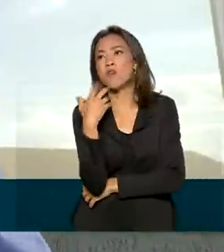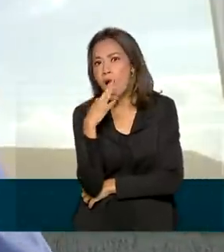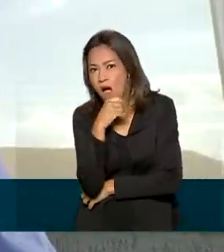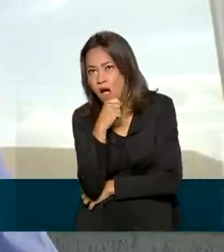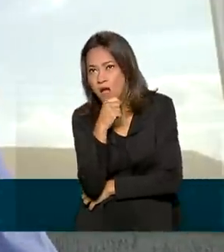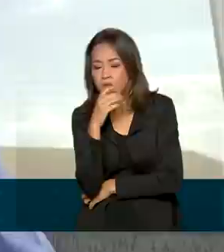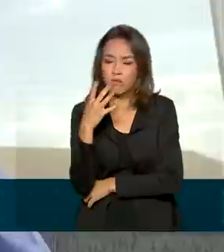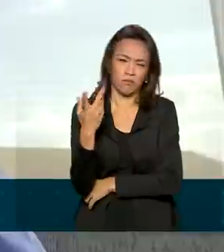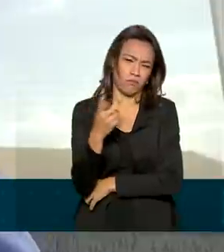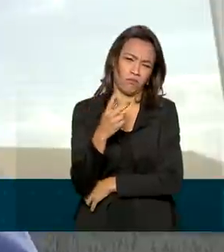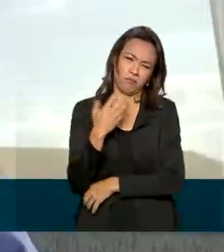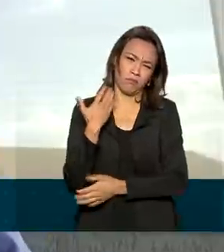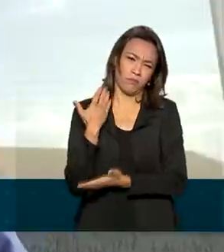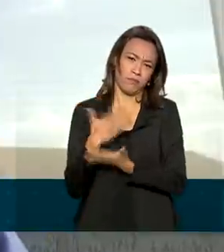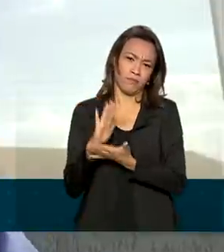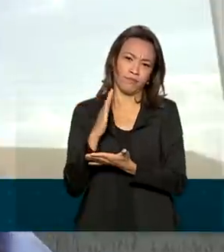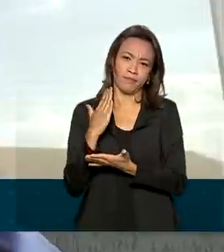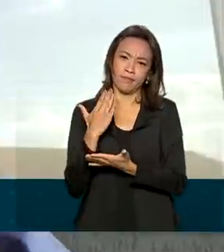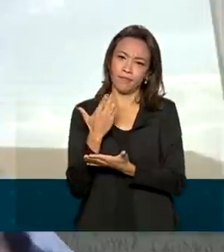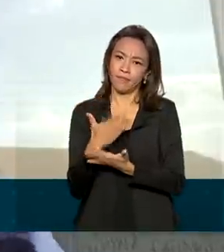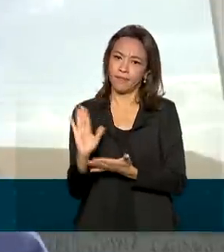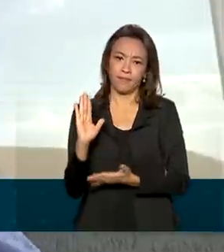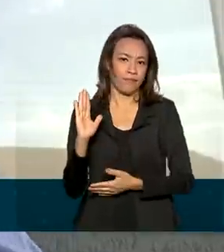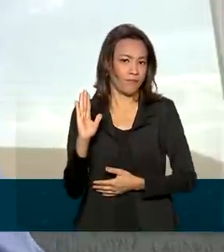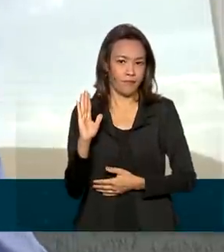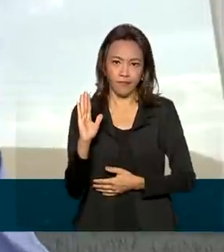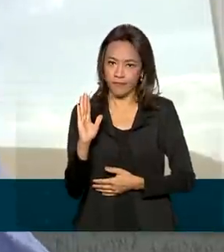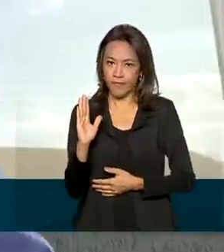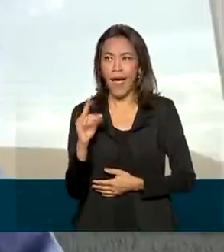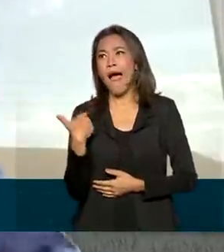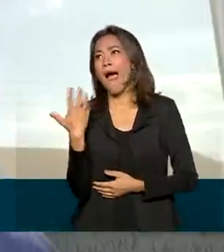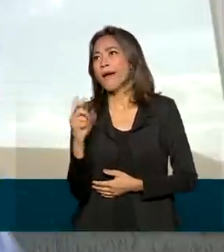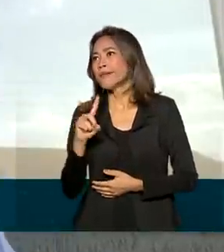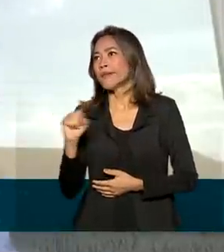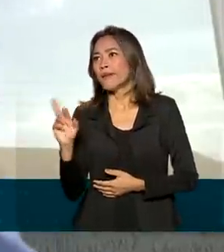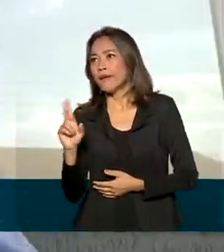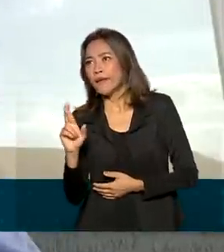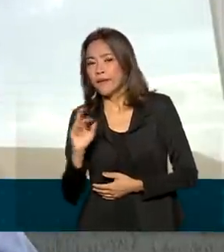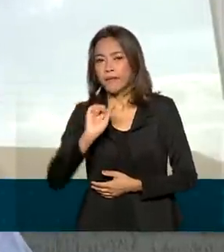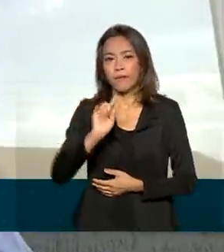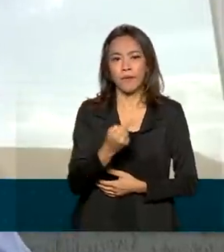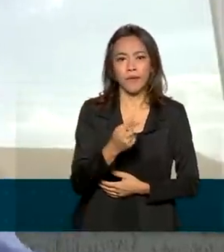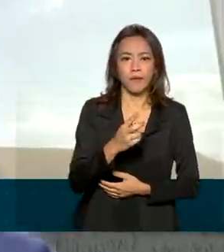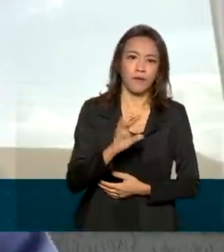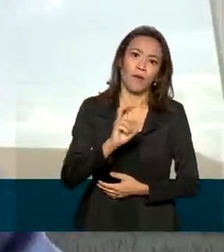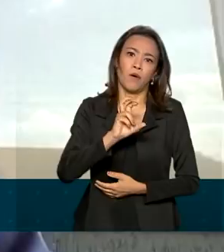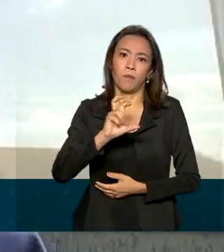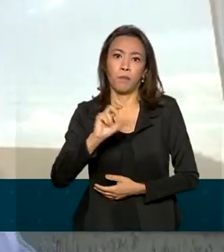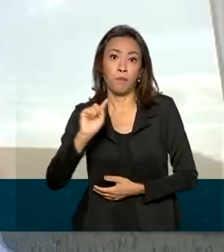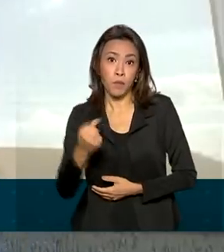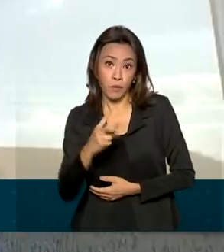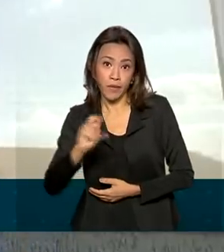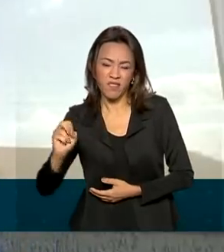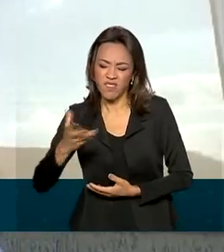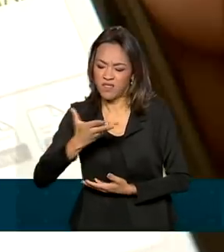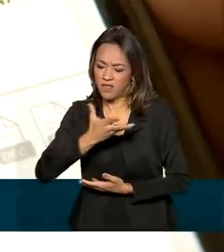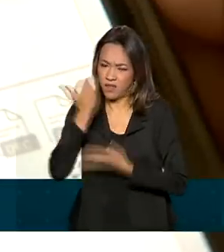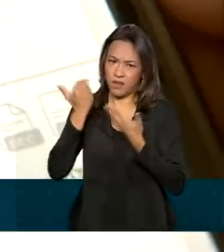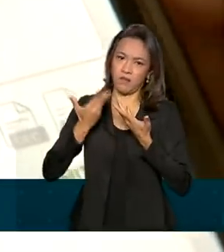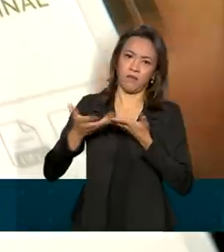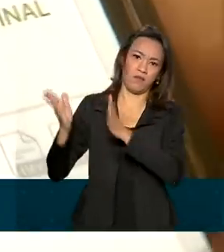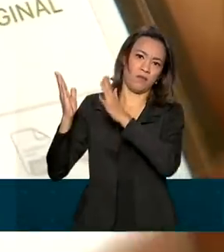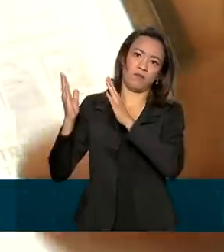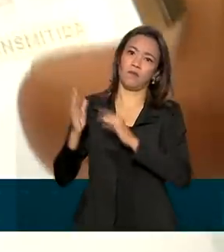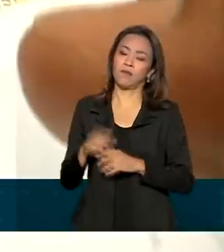o depósito em conta corrente R$ 100, ou R$.000, ou R$.500. Esqueçam isso,